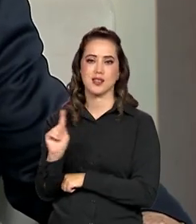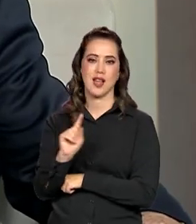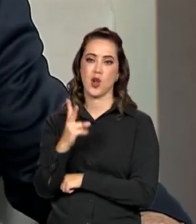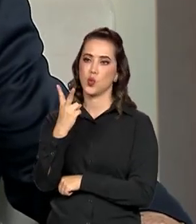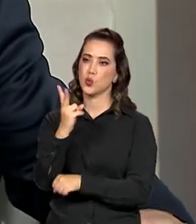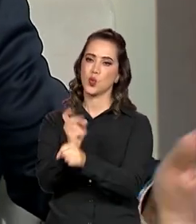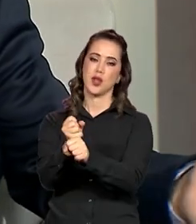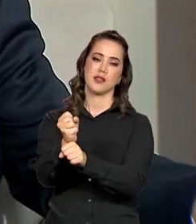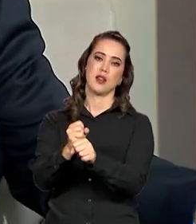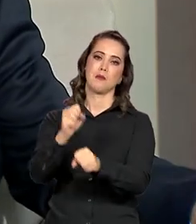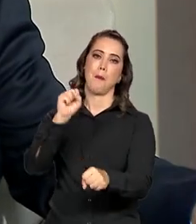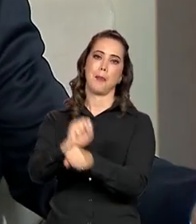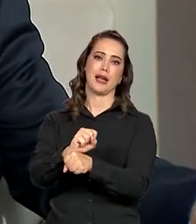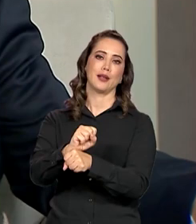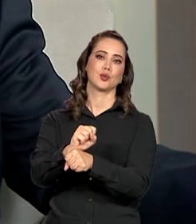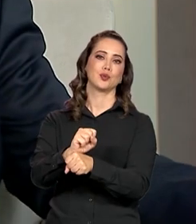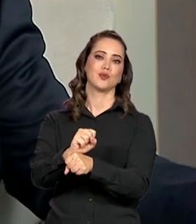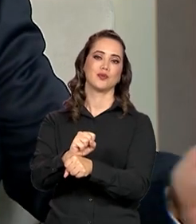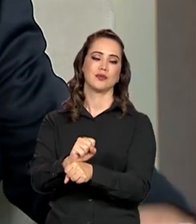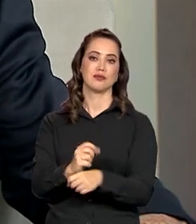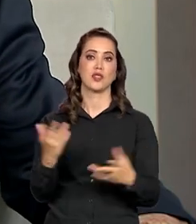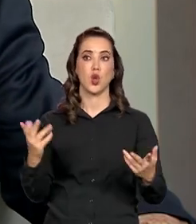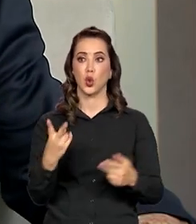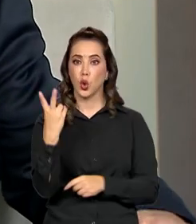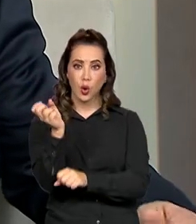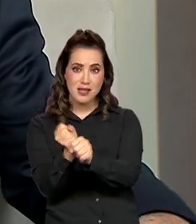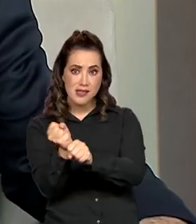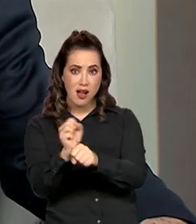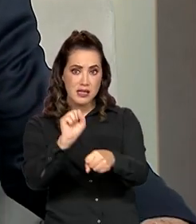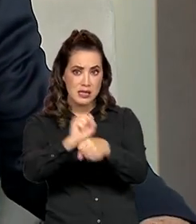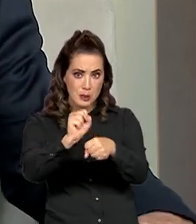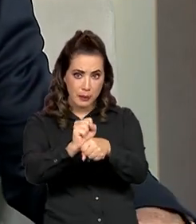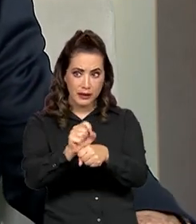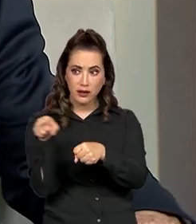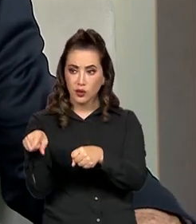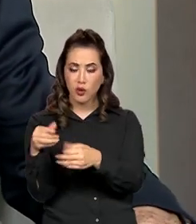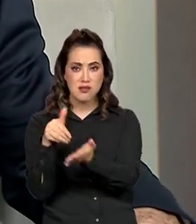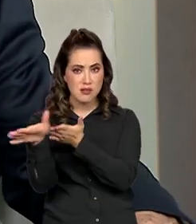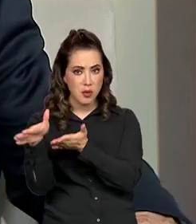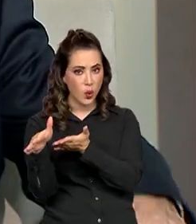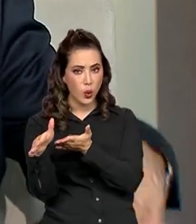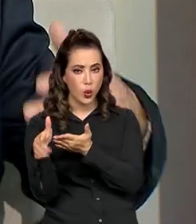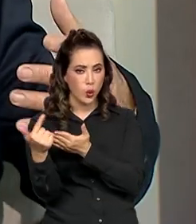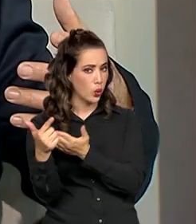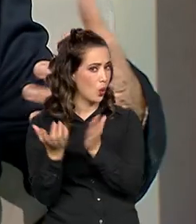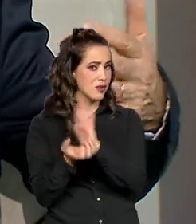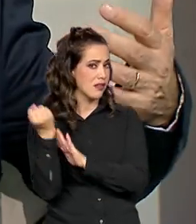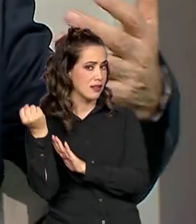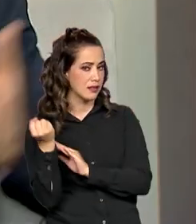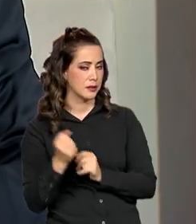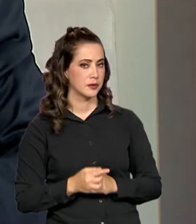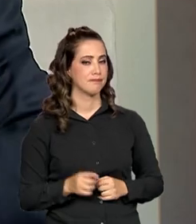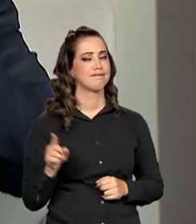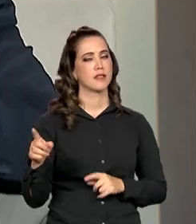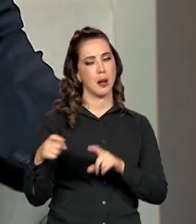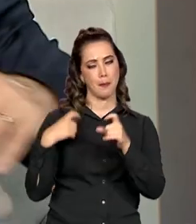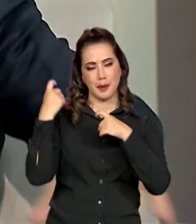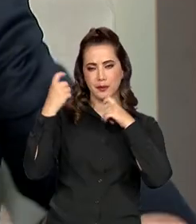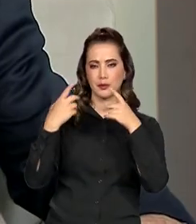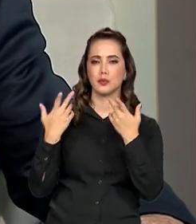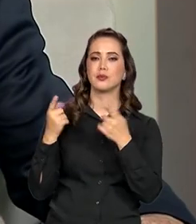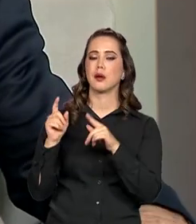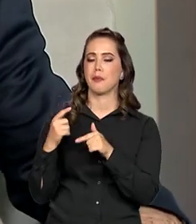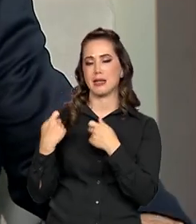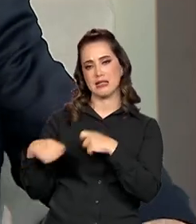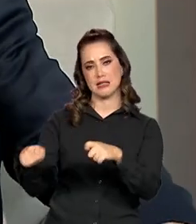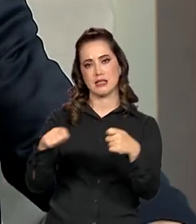dois anos. Mas dois anos, lascou a vida dele. Que é quando ele vai precisar, tem aqueles recursos. Que precisa. A maior urgência, ele